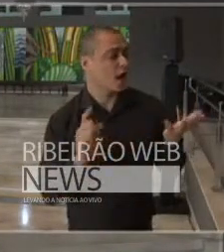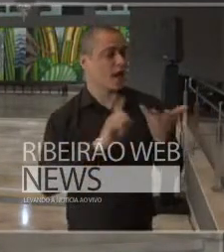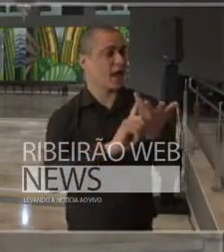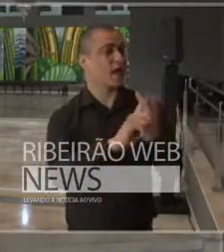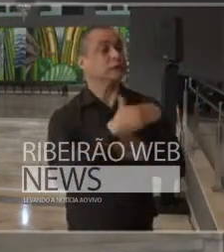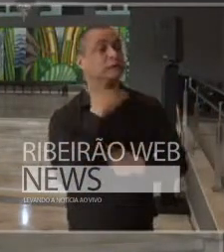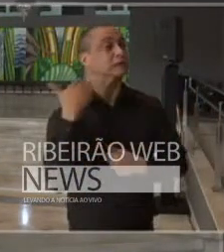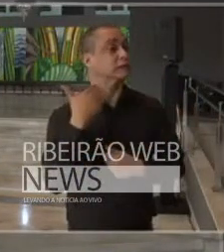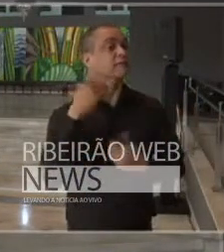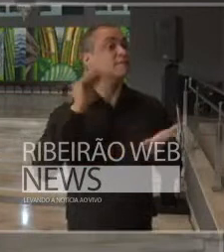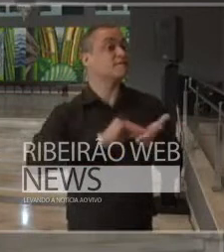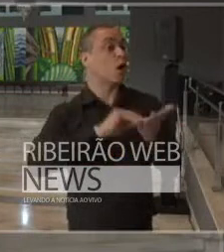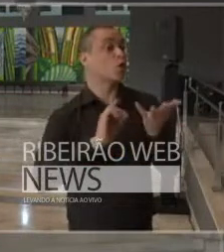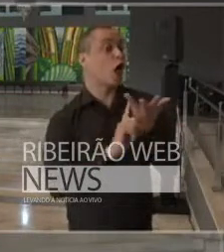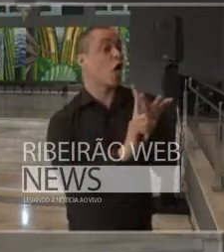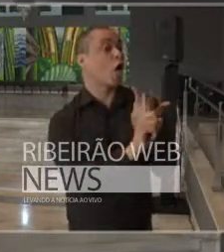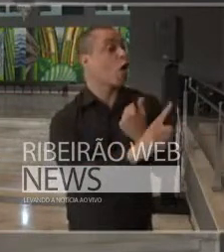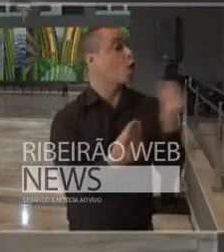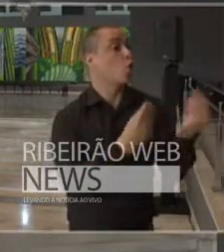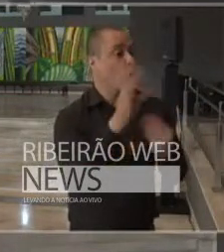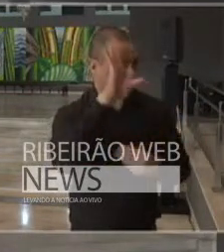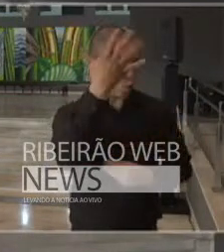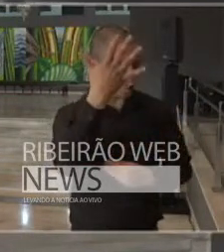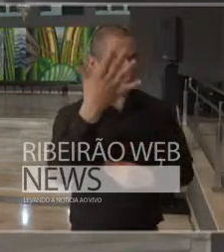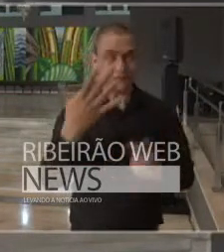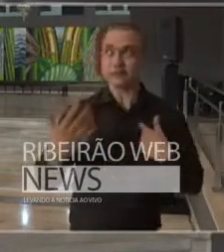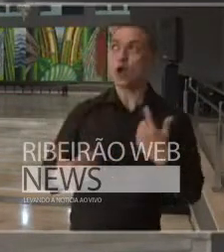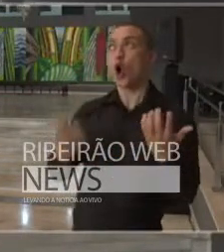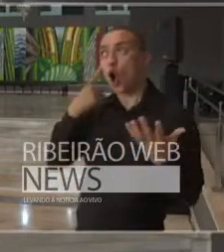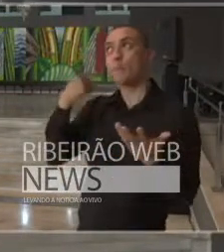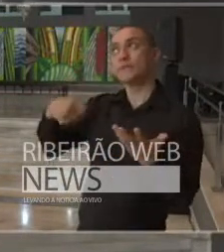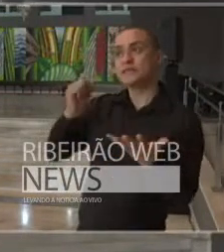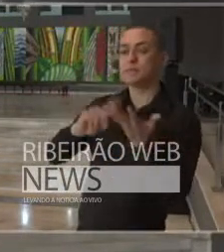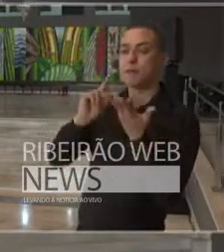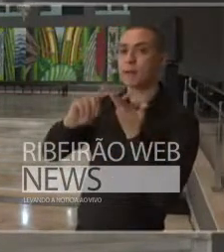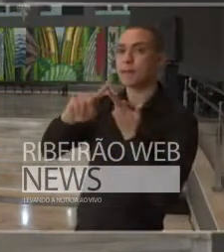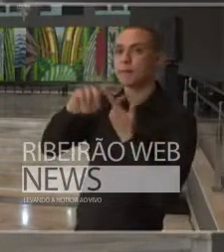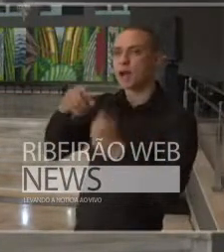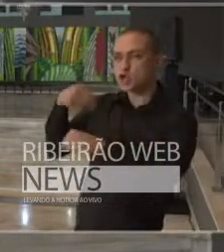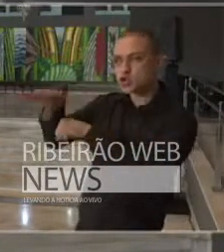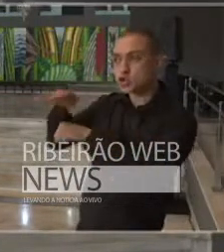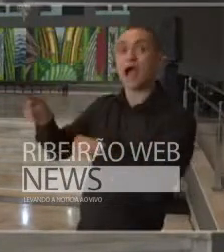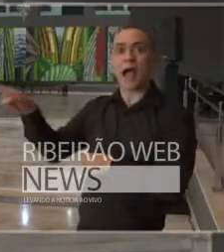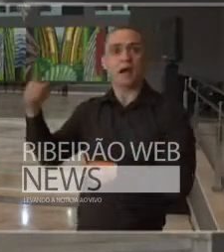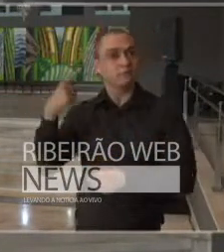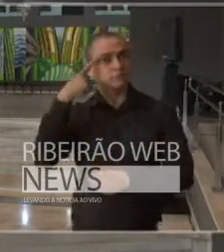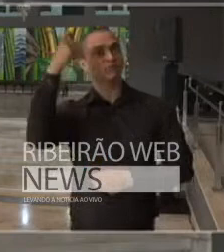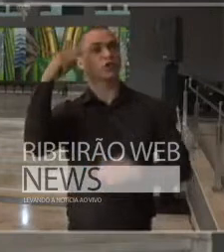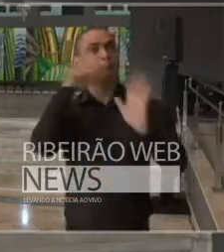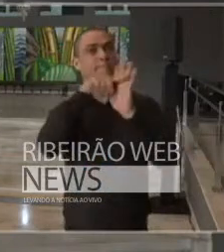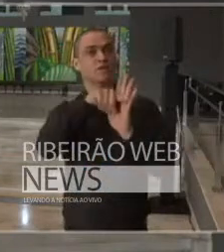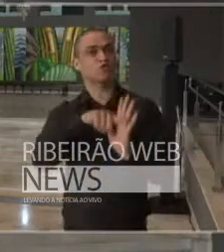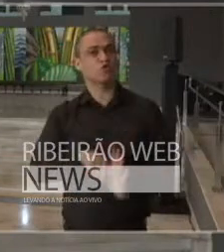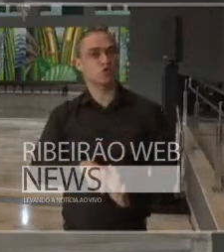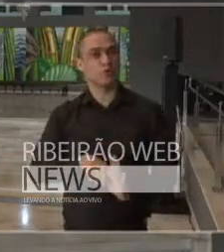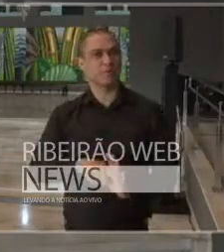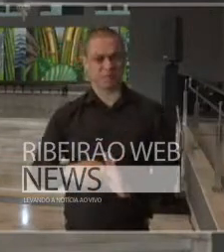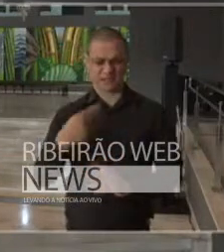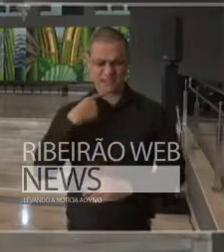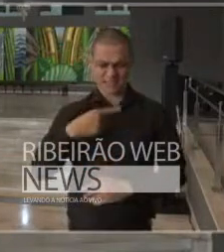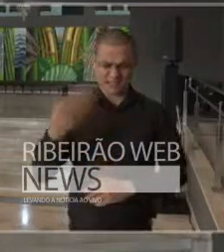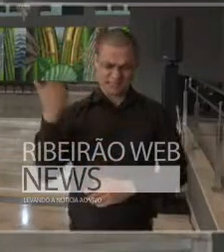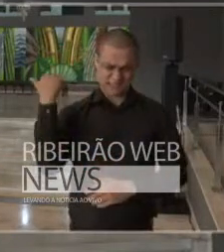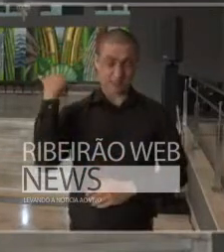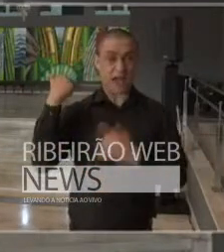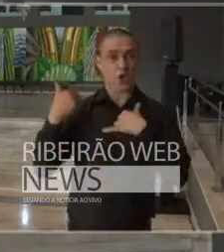gargalos que precisavam de soluções. E surgiram uma série de pesquisas. Em semanas anteriores